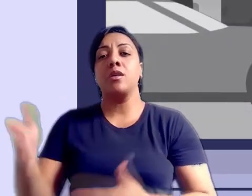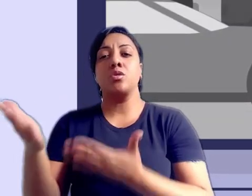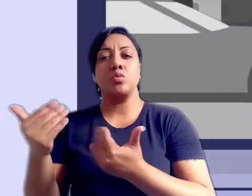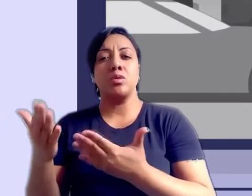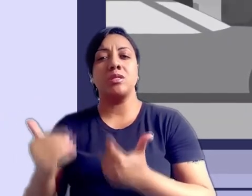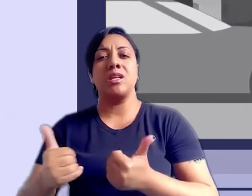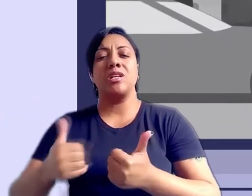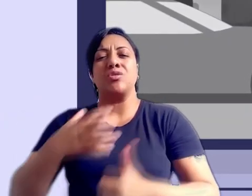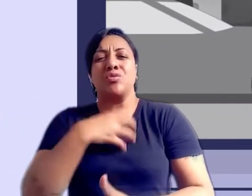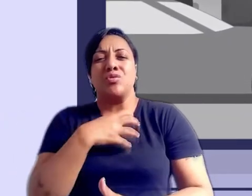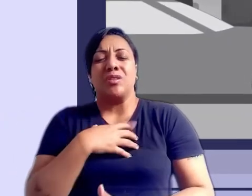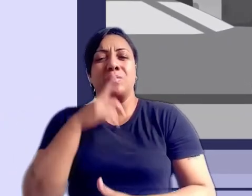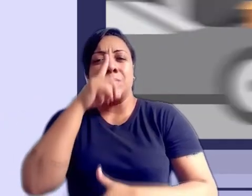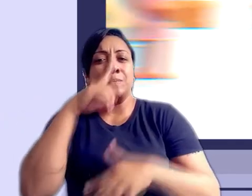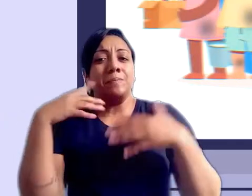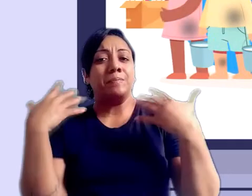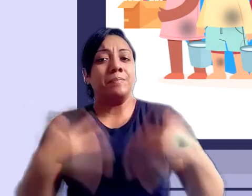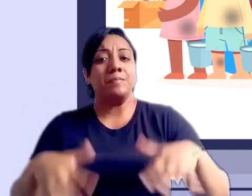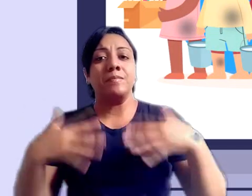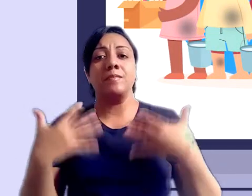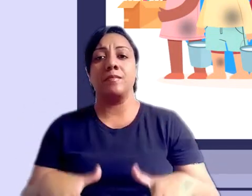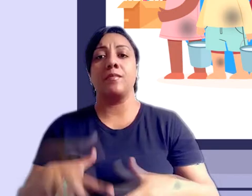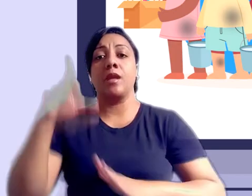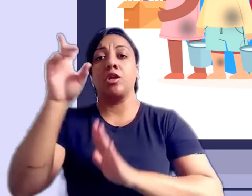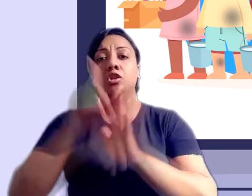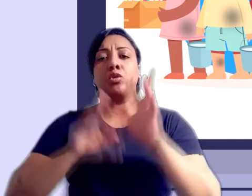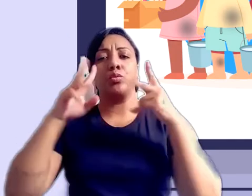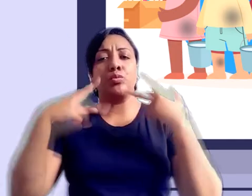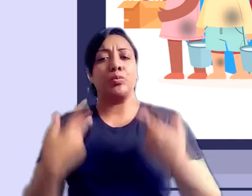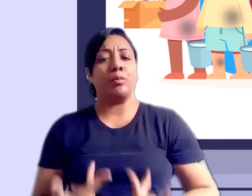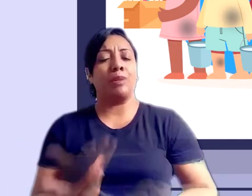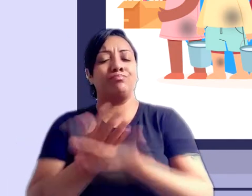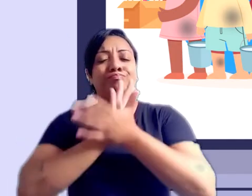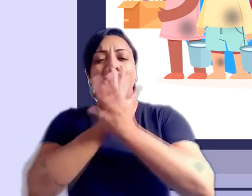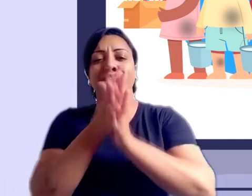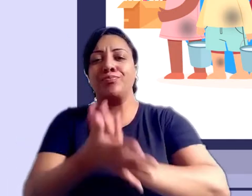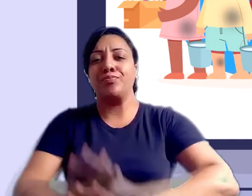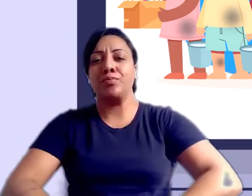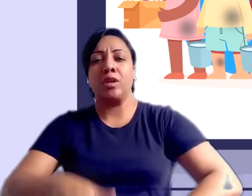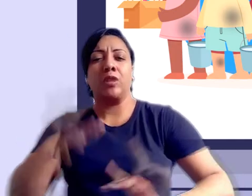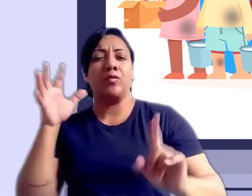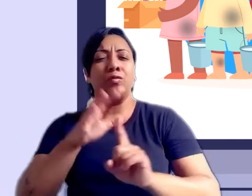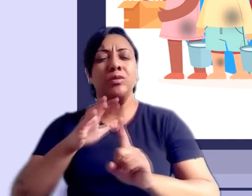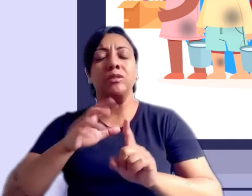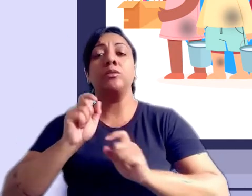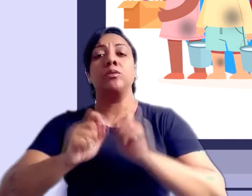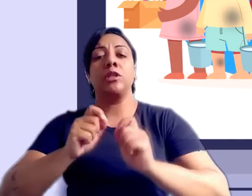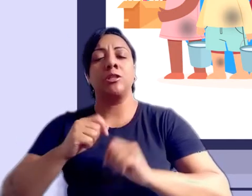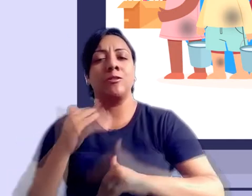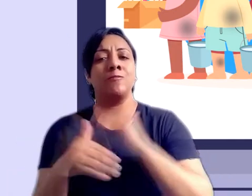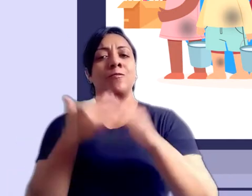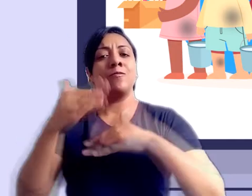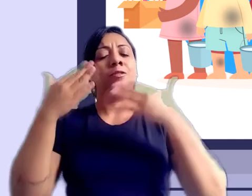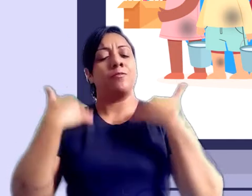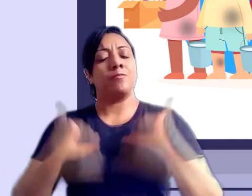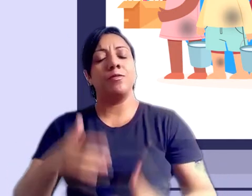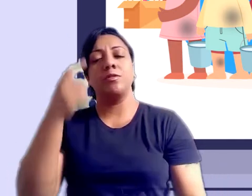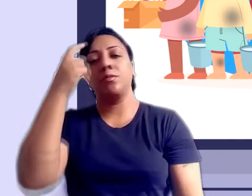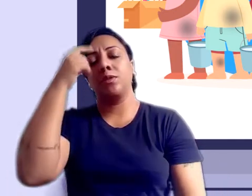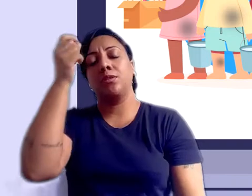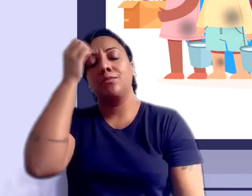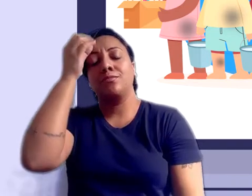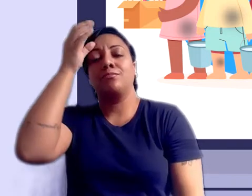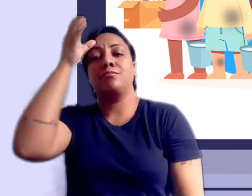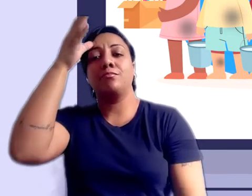adolescentes a várias situações de risco. Viola direitos humanos, influenciando diretamente no desenvolvimento físico, mental,